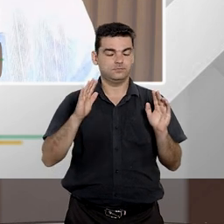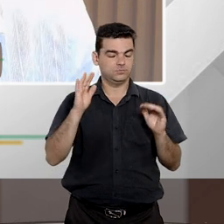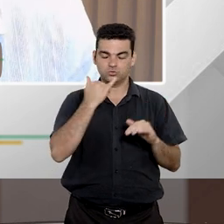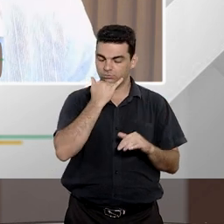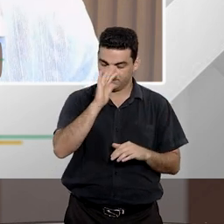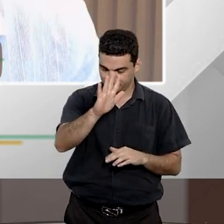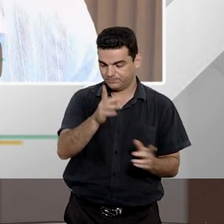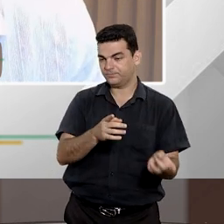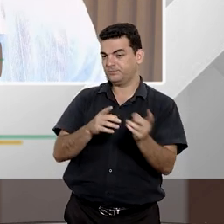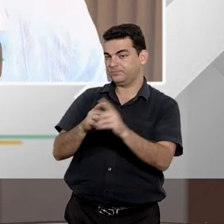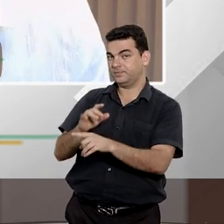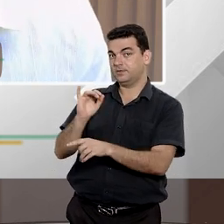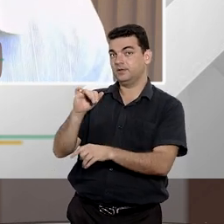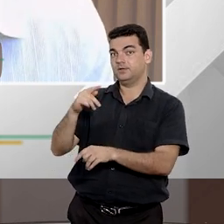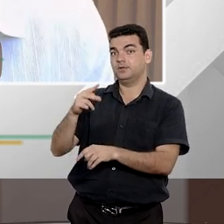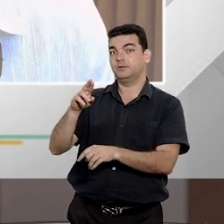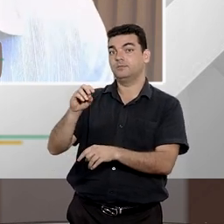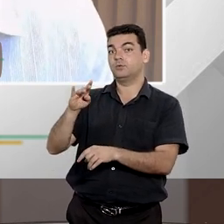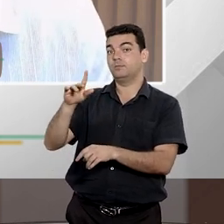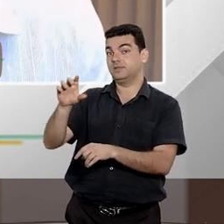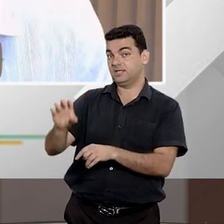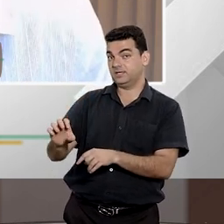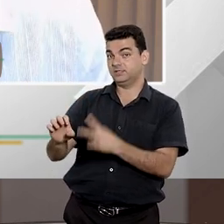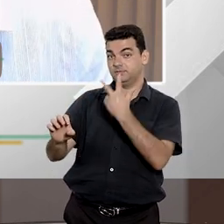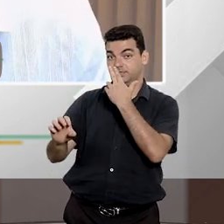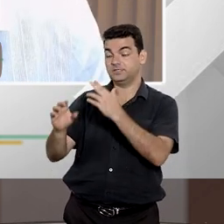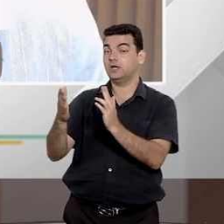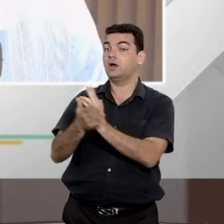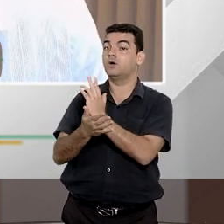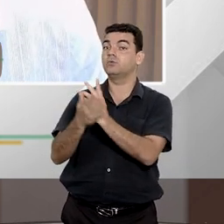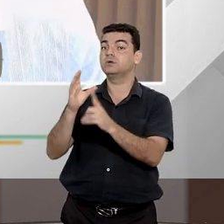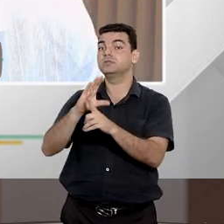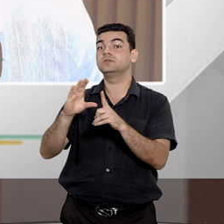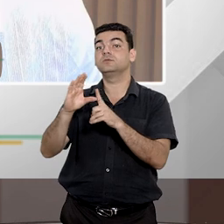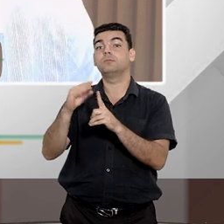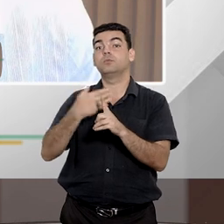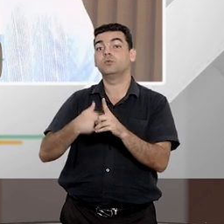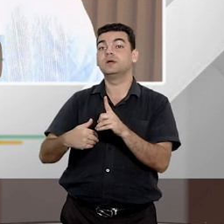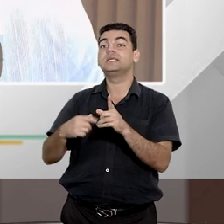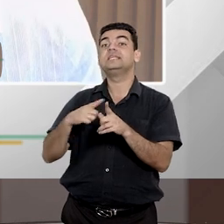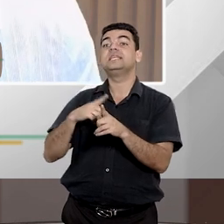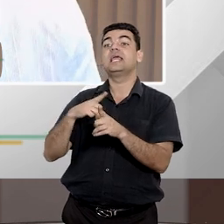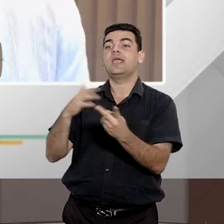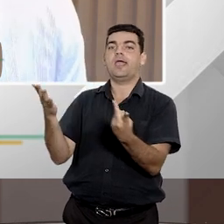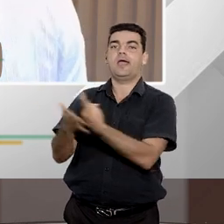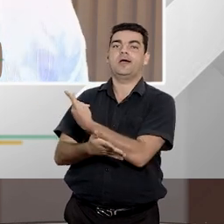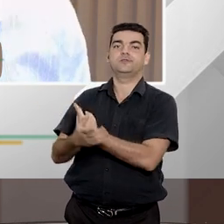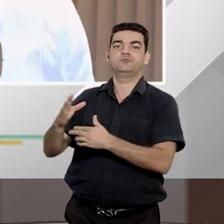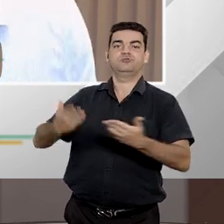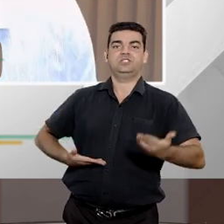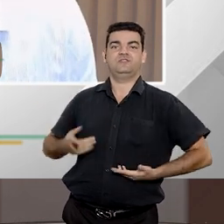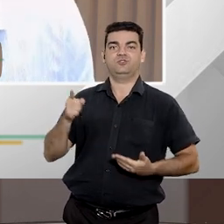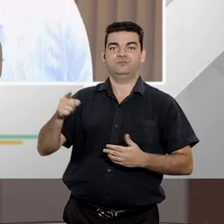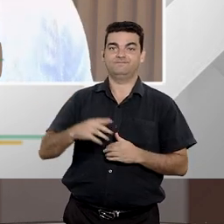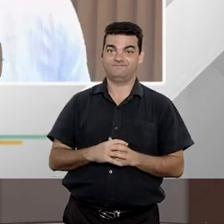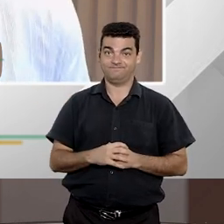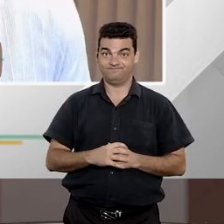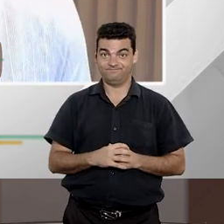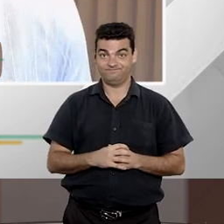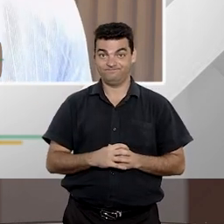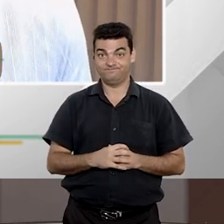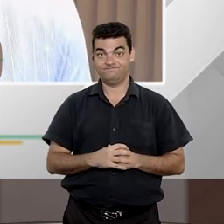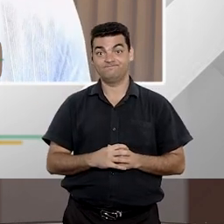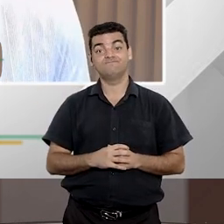ação de improbidade foi tratada como ação civil pública por ato de improbidade administrativa. Então na jurisprudência